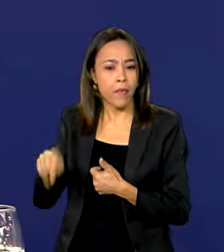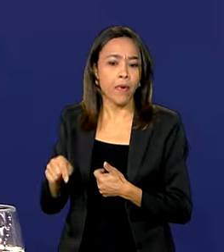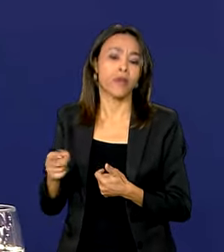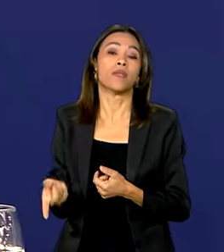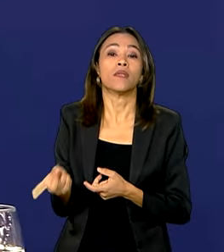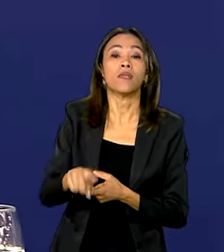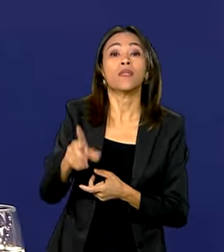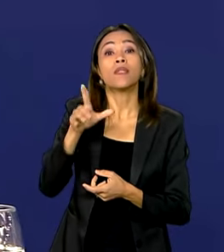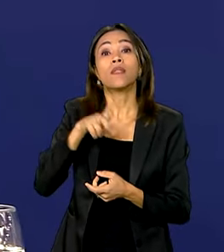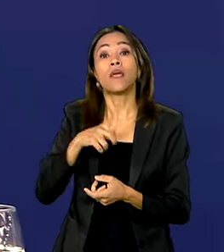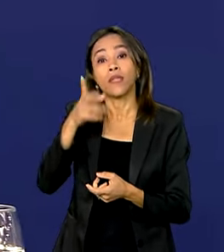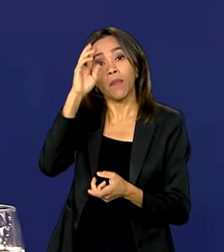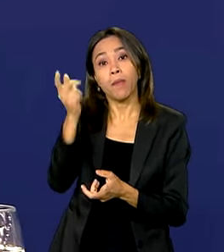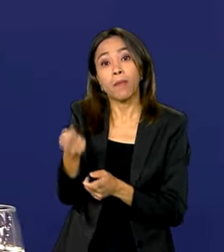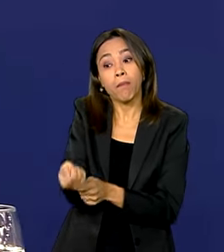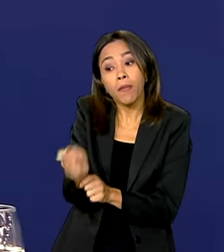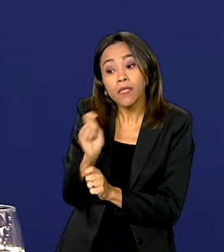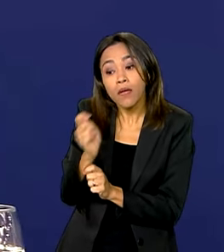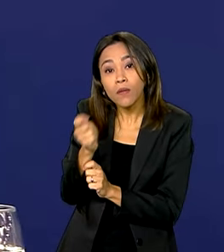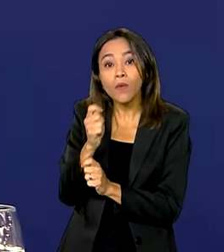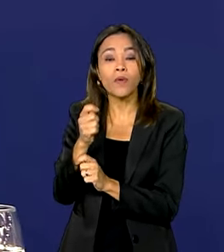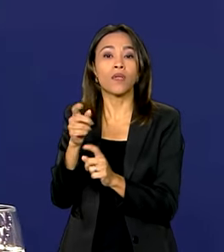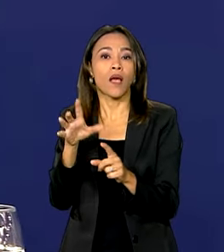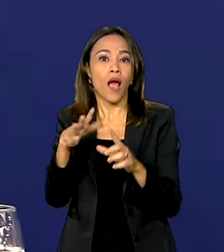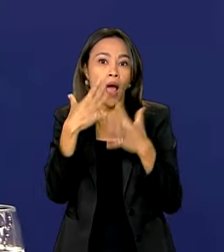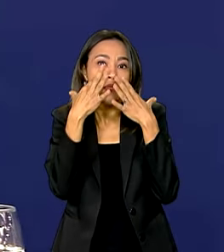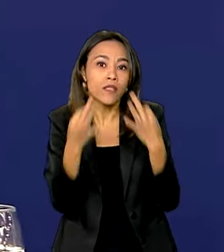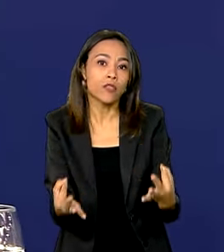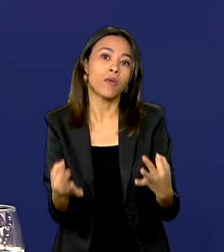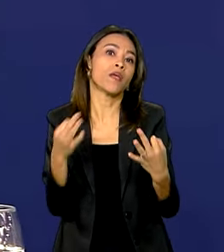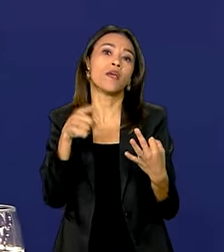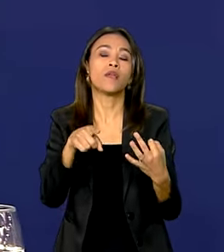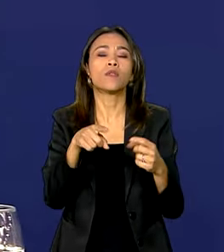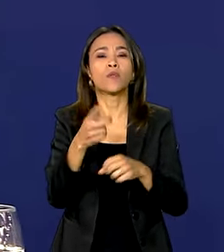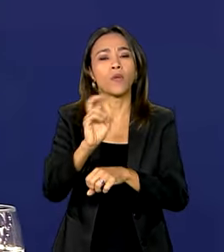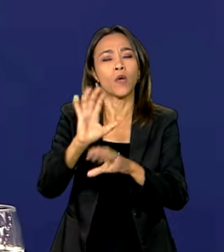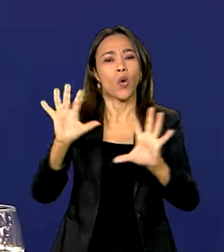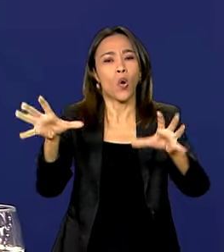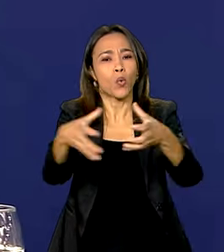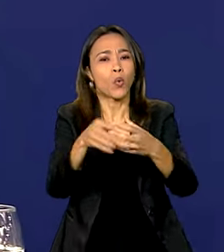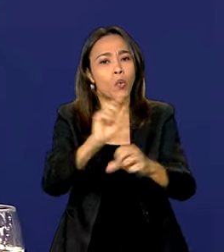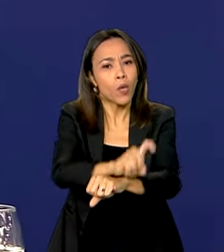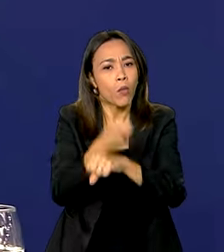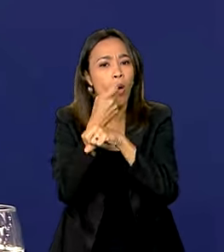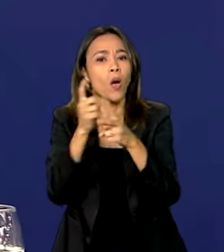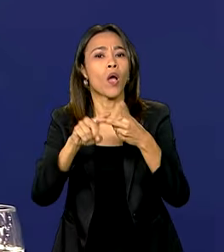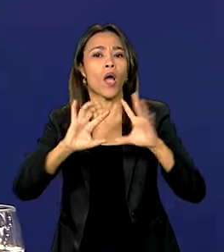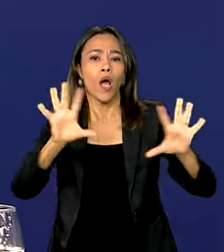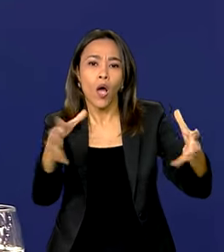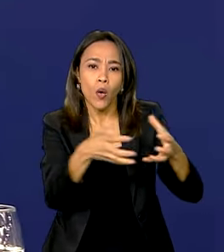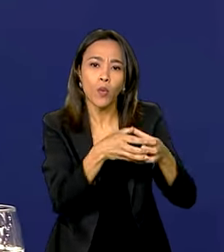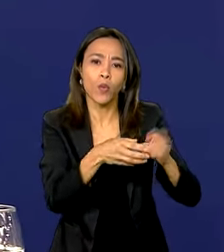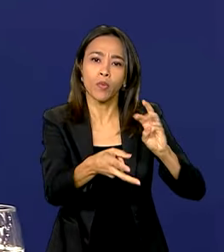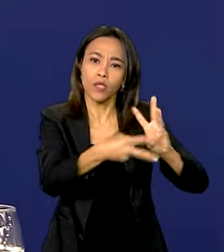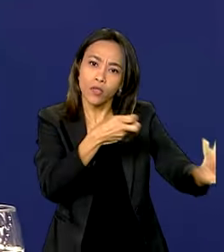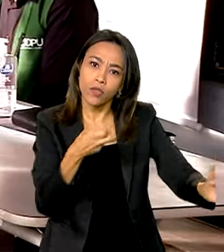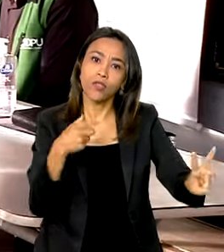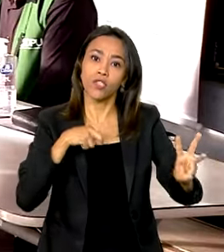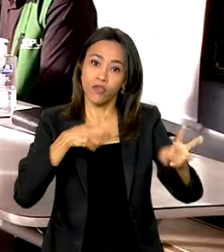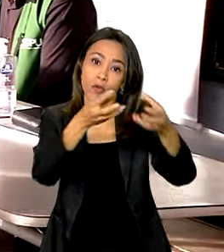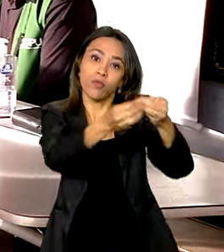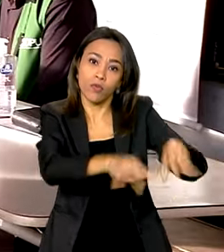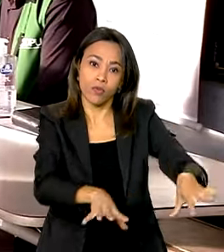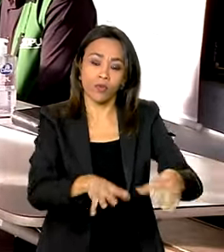pescadores, também há previsão de atendimento para comunidades ordinárias, comunidades quilombolas e comunidades indígenas que foram afetadas no Estado.